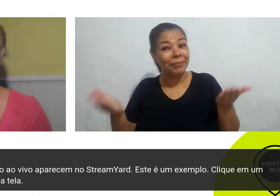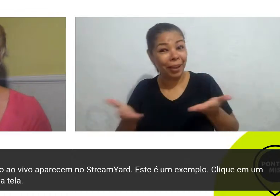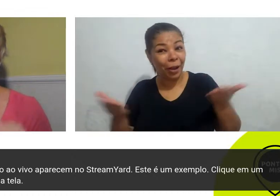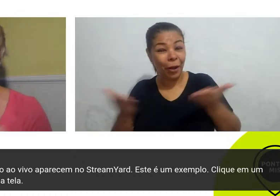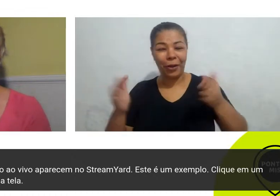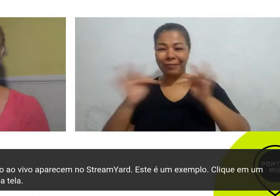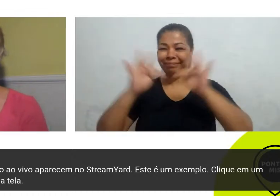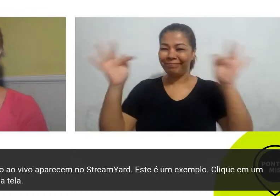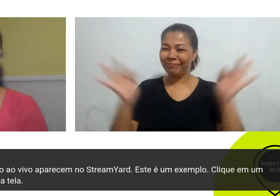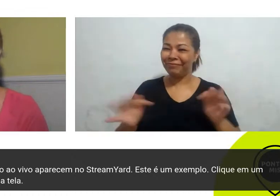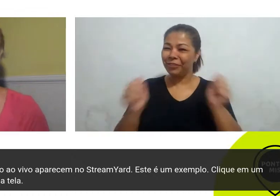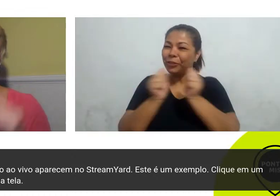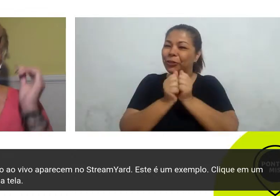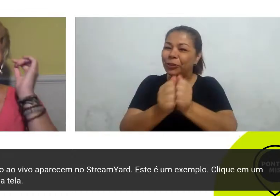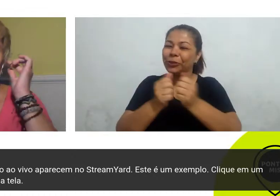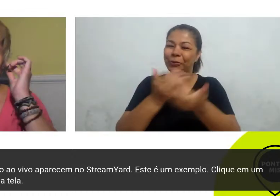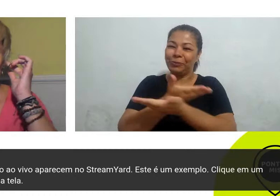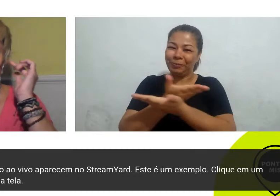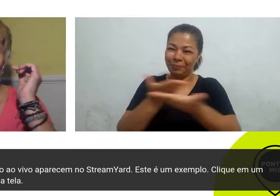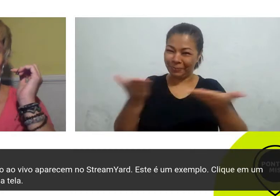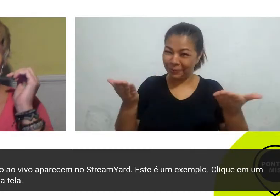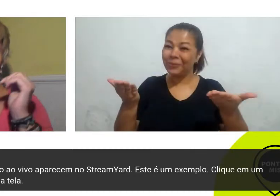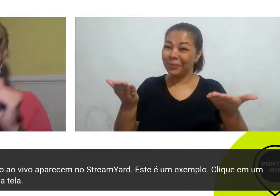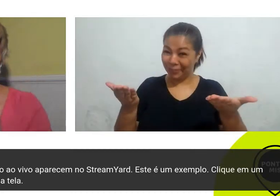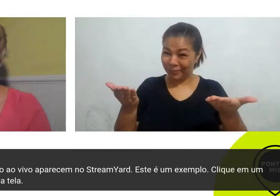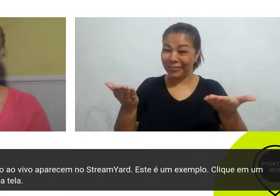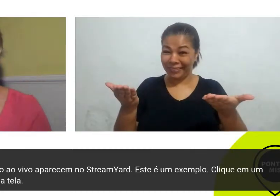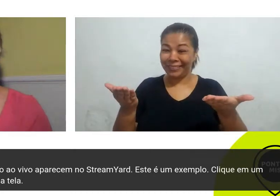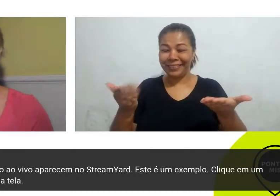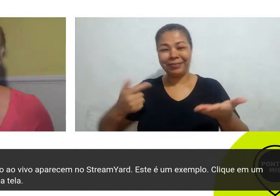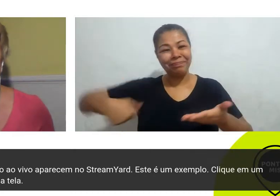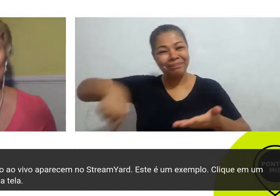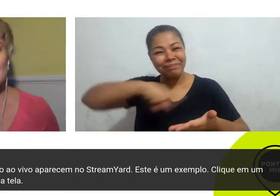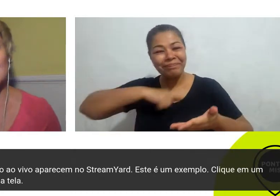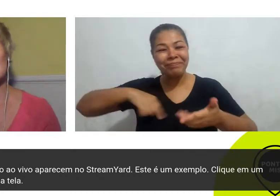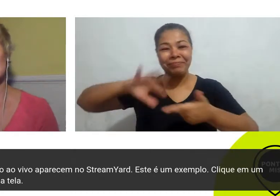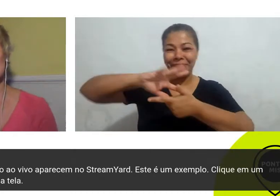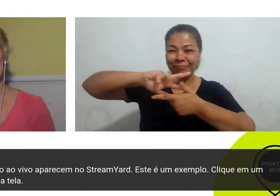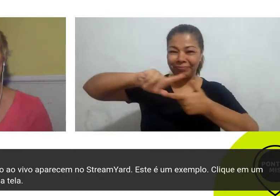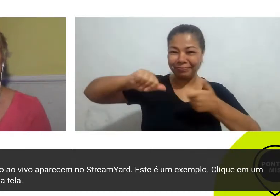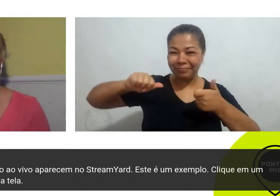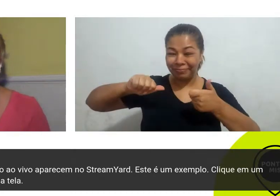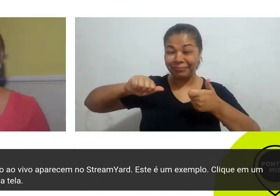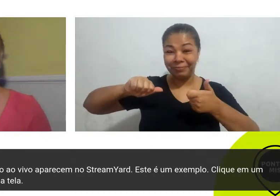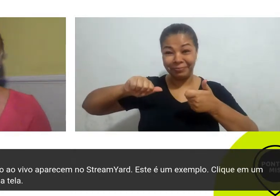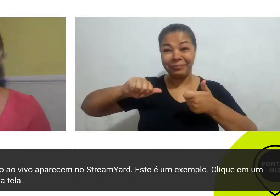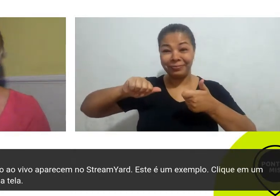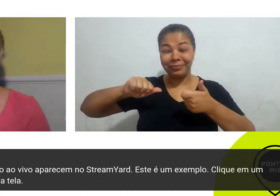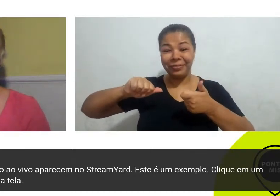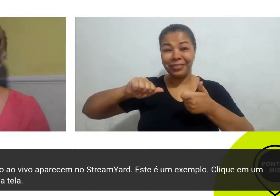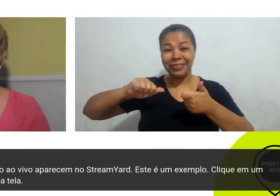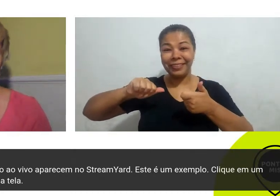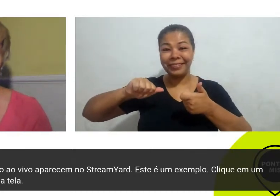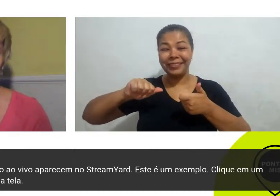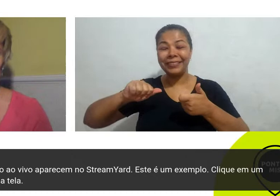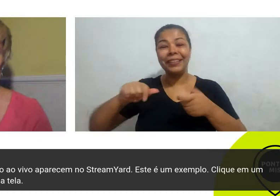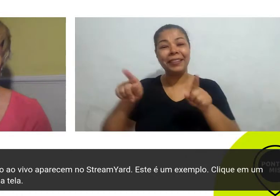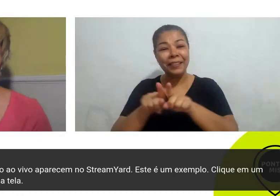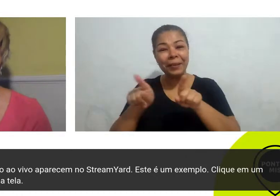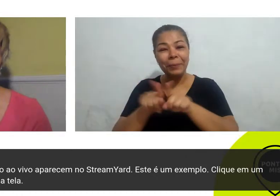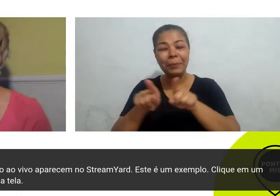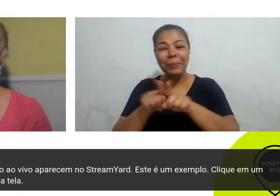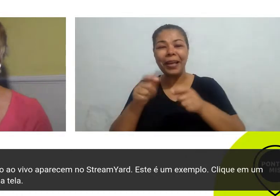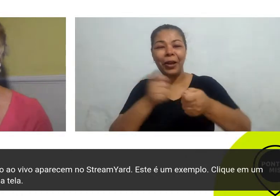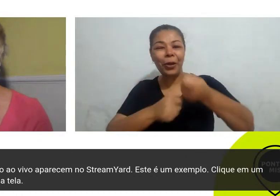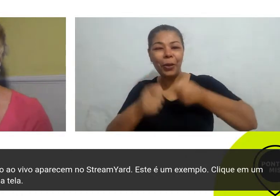estar com você essa transmissão que passa pelo MIS Jardim Europa, o MIS que é uma instituição da Secretaria de Cultura e Economia Criativa do